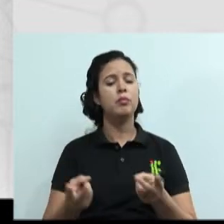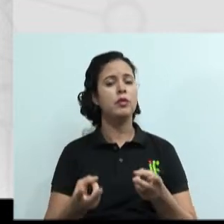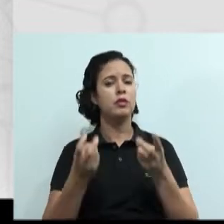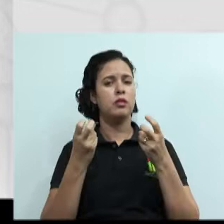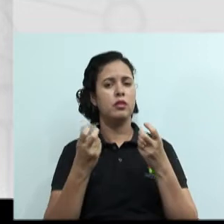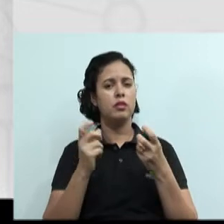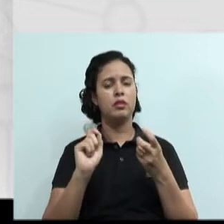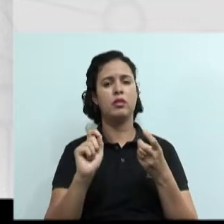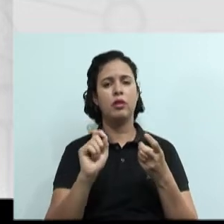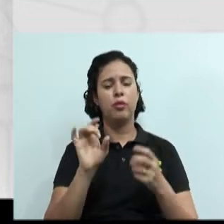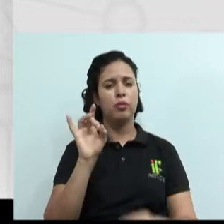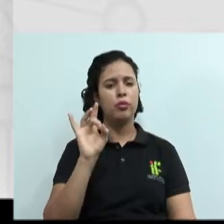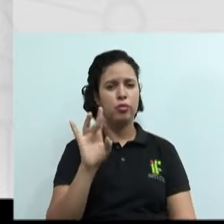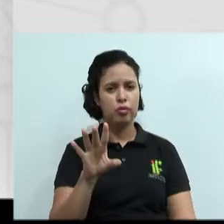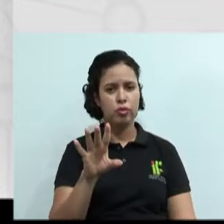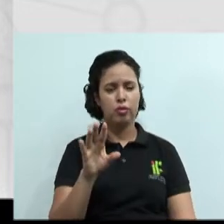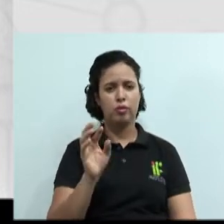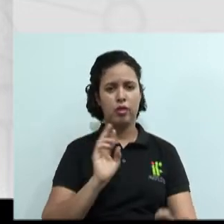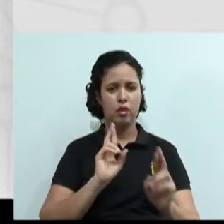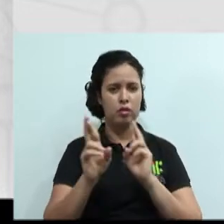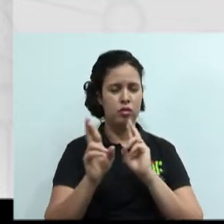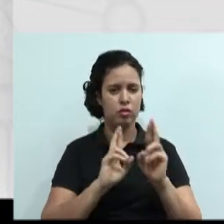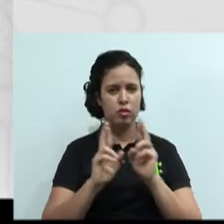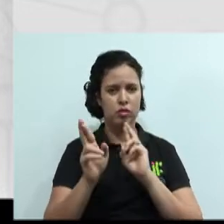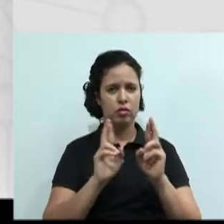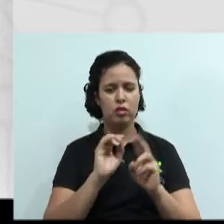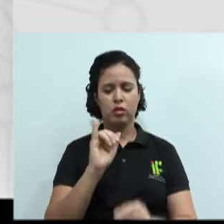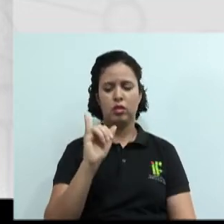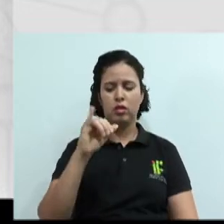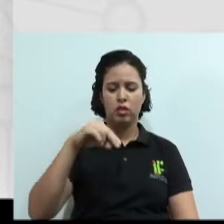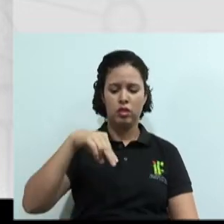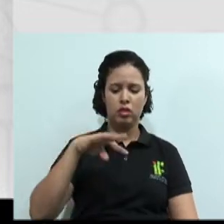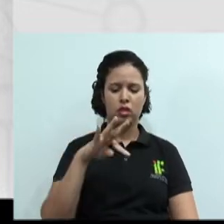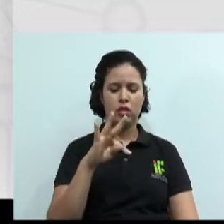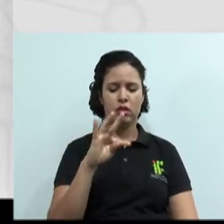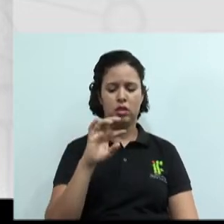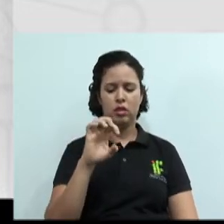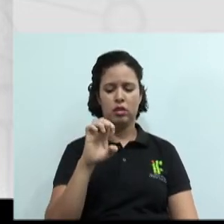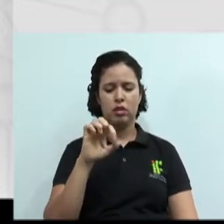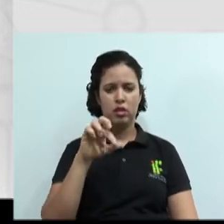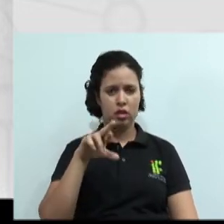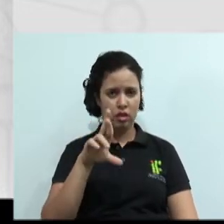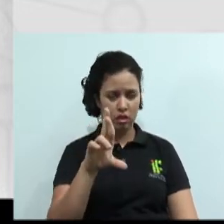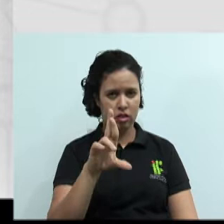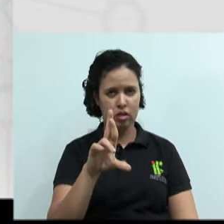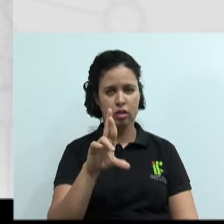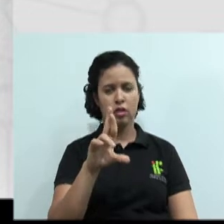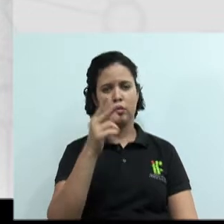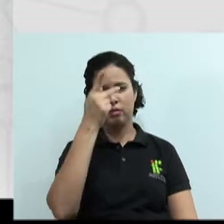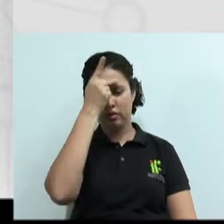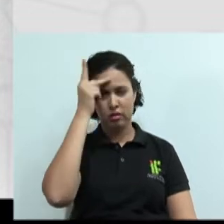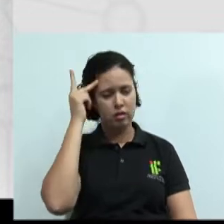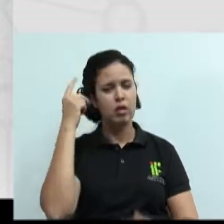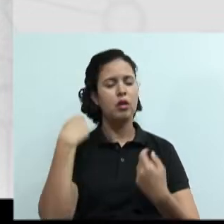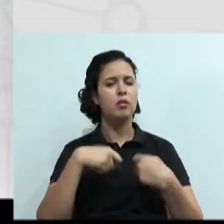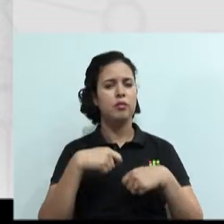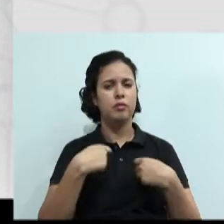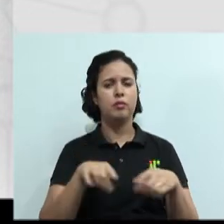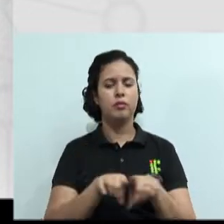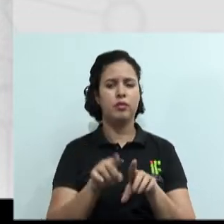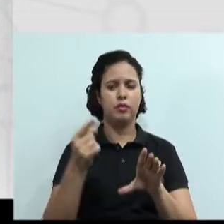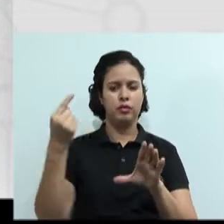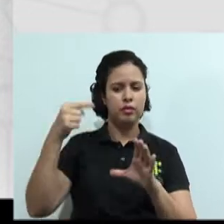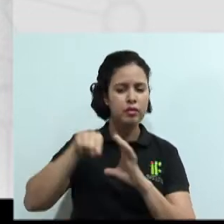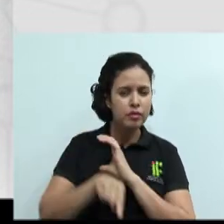não basta apenas um relacionamento interpessoal. Nós também precisamos nos aprofundar aí no relacionamento